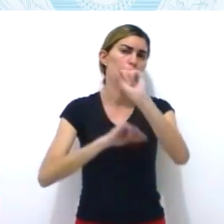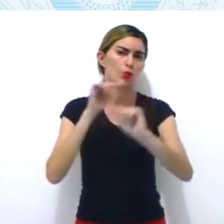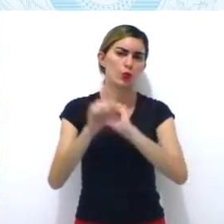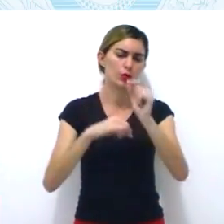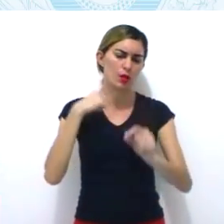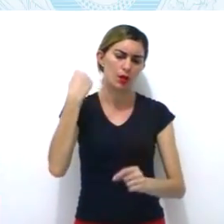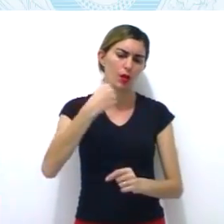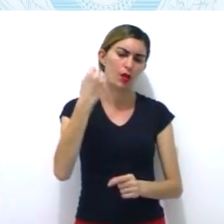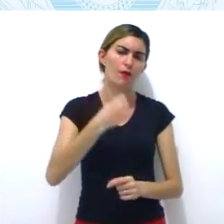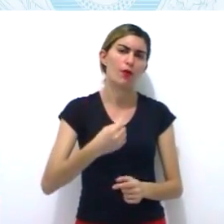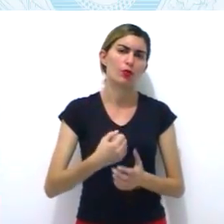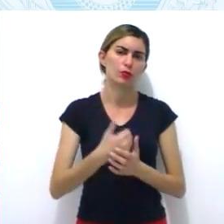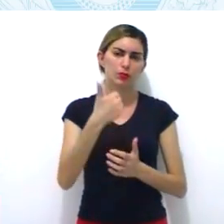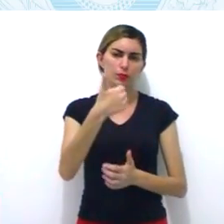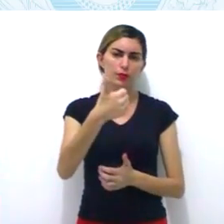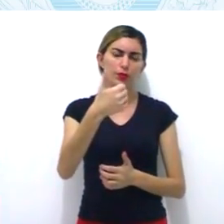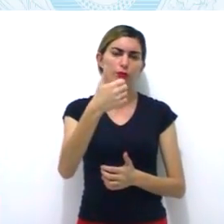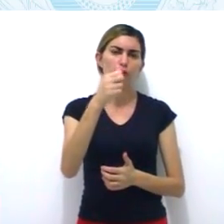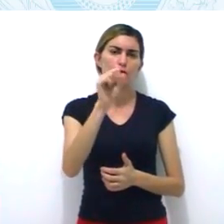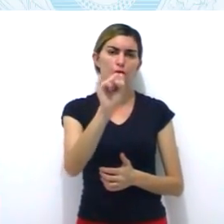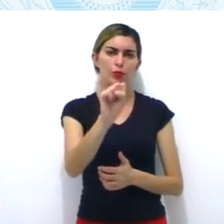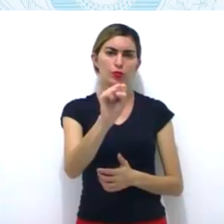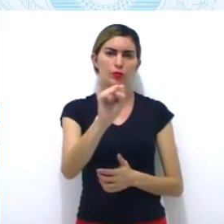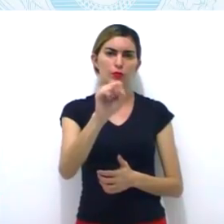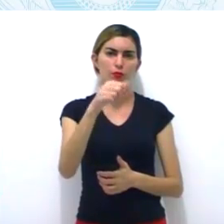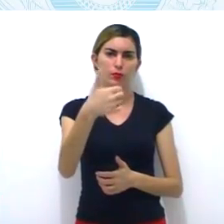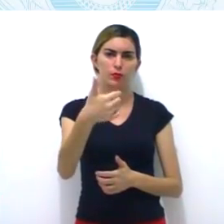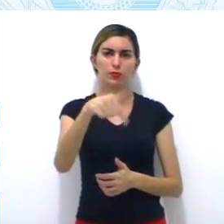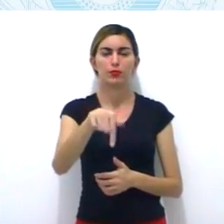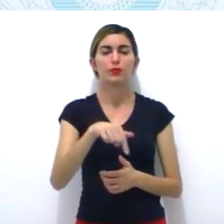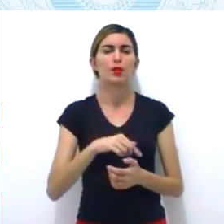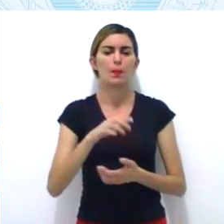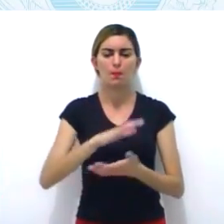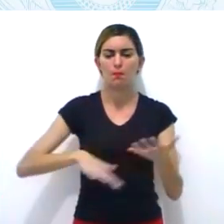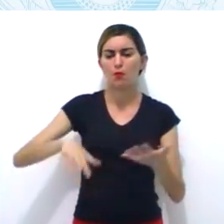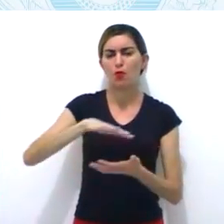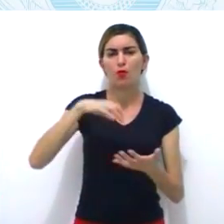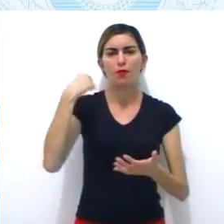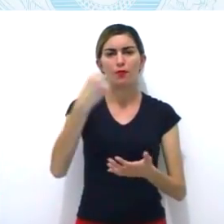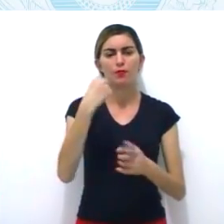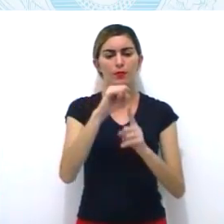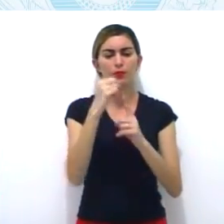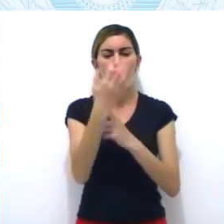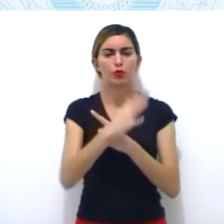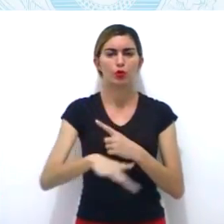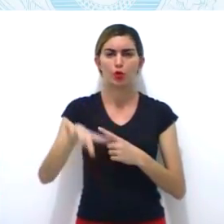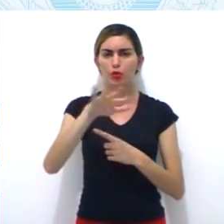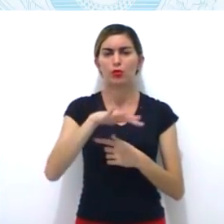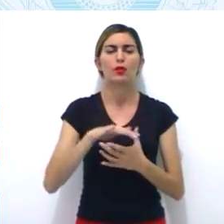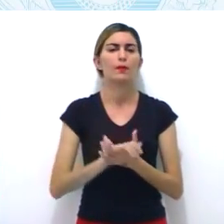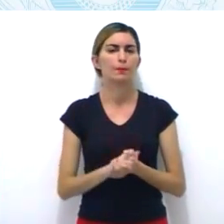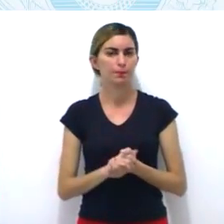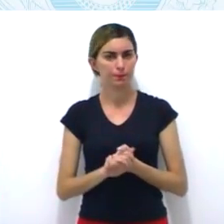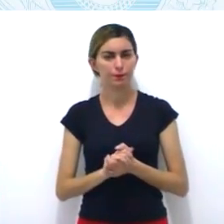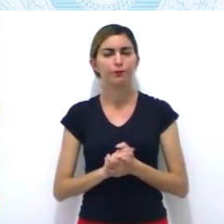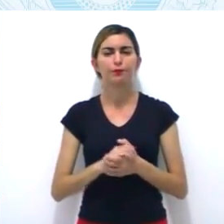de caráter emancipacionista ocorrido em Pernambuco. No ano de